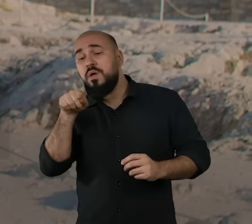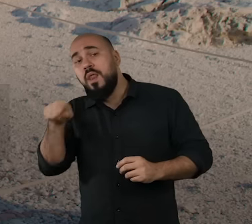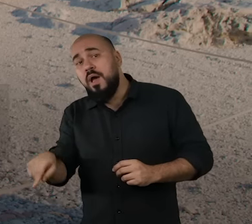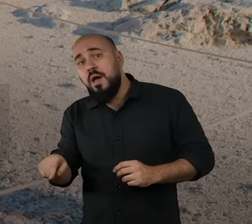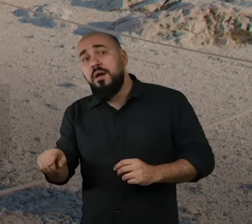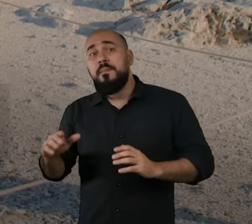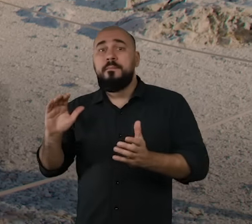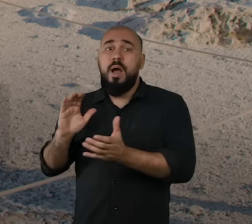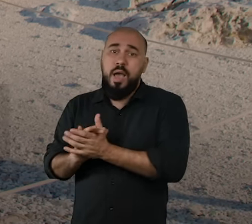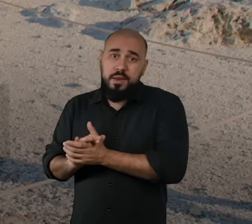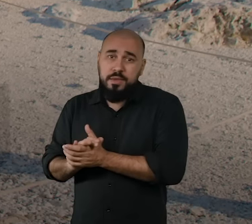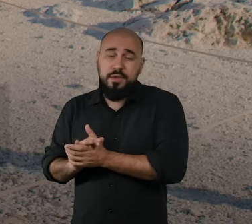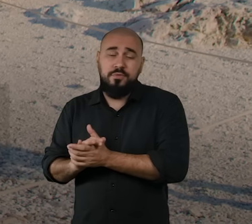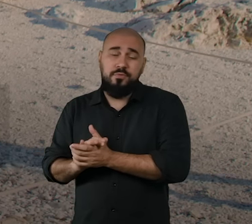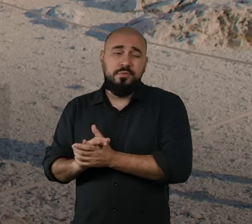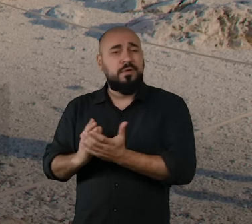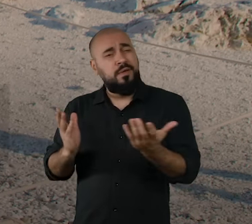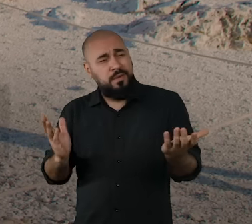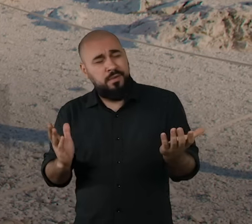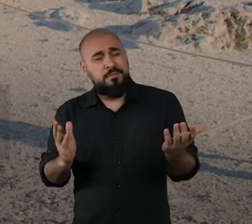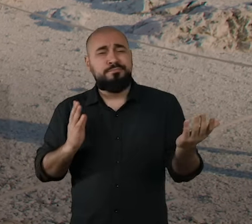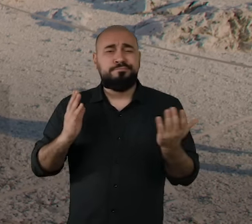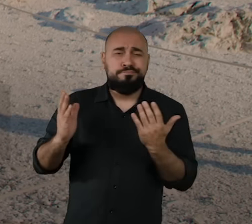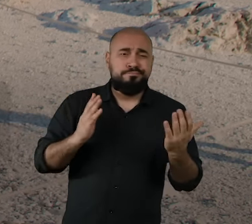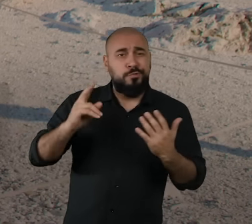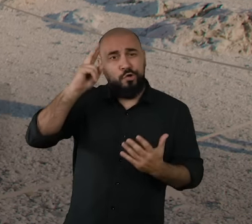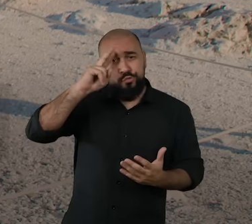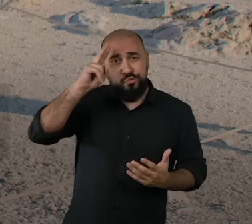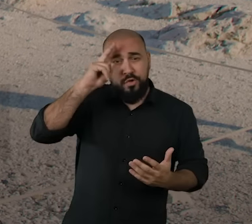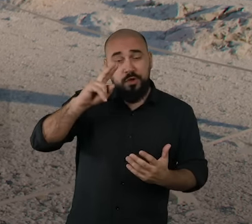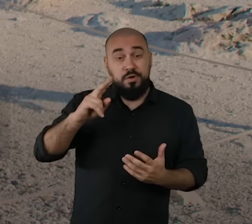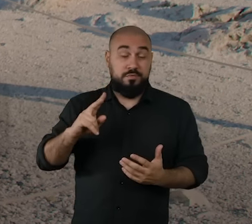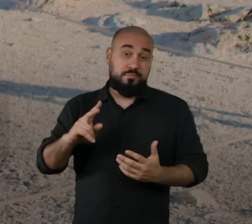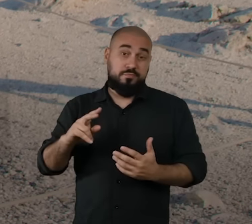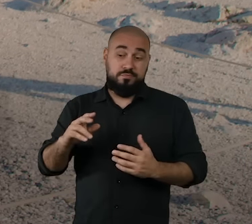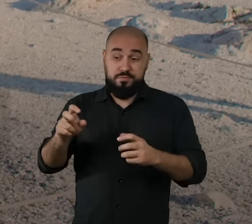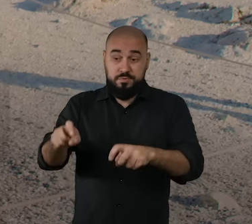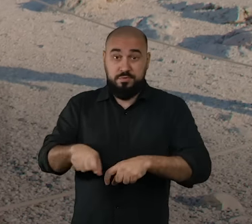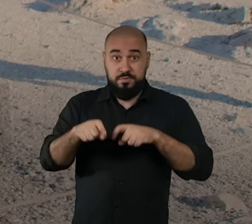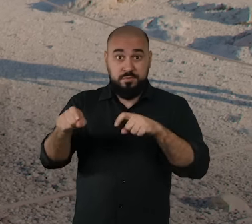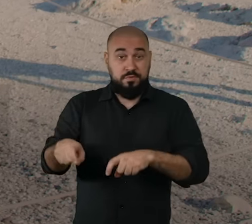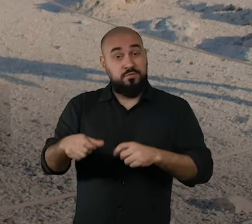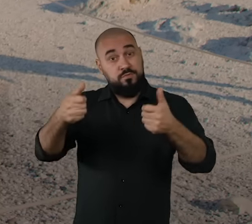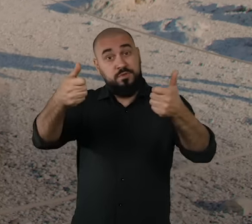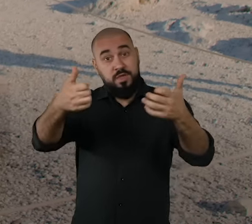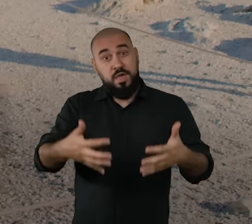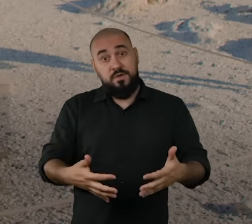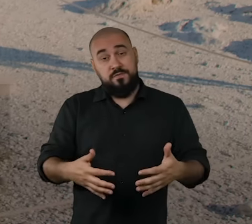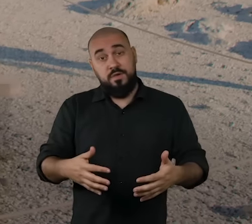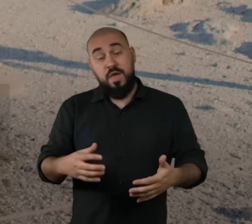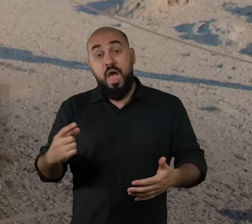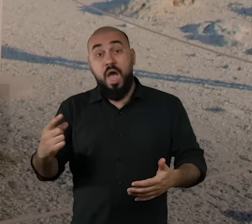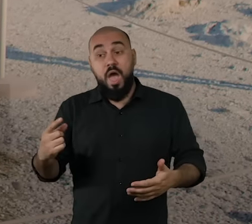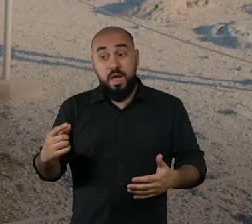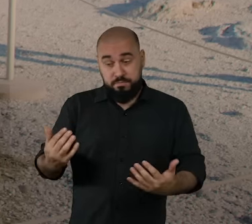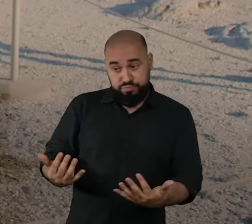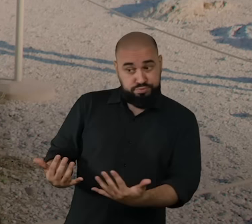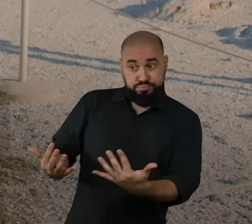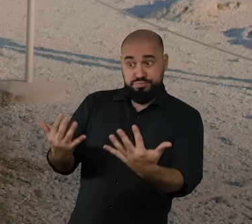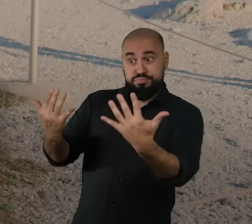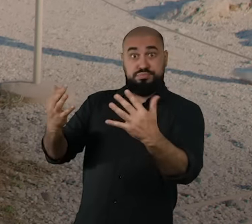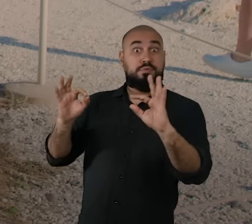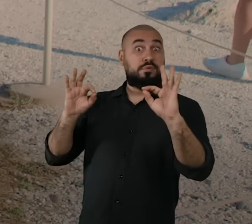no inferno. E com base nessa mitologia, os agricultores explicavam os períodos de alta e de baixa na plantação.